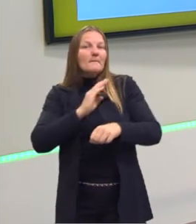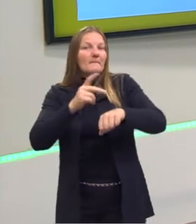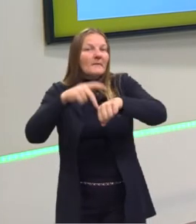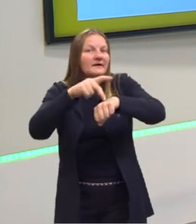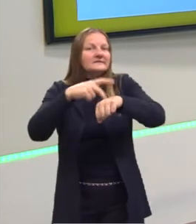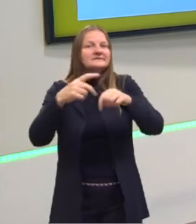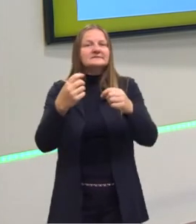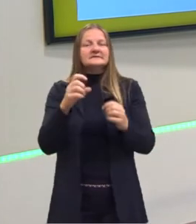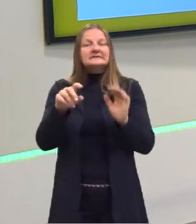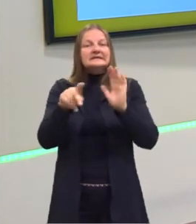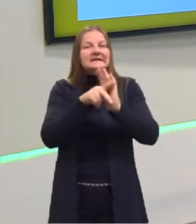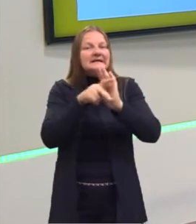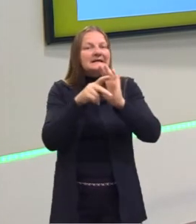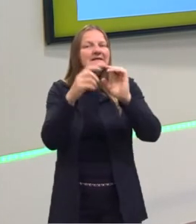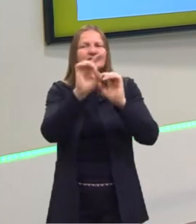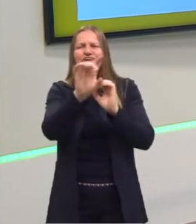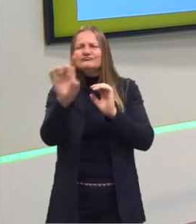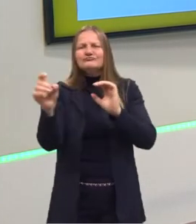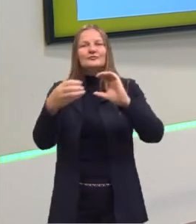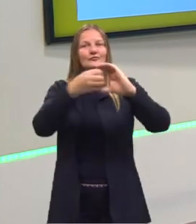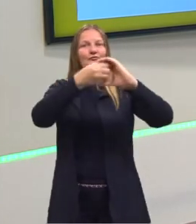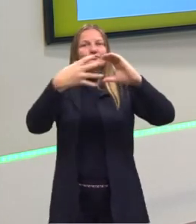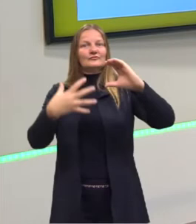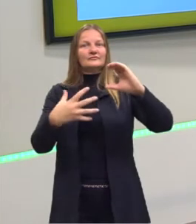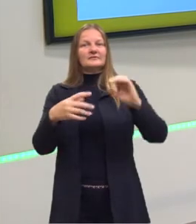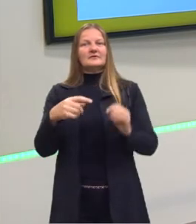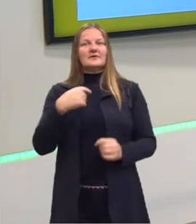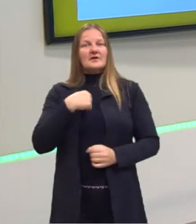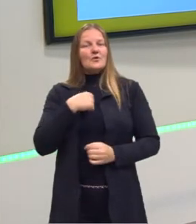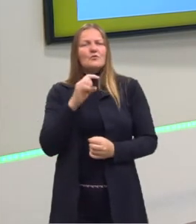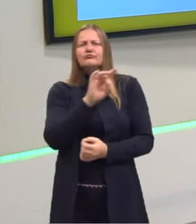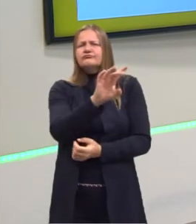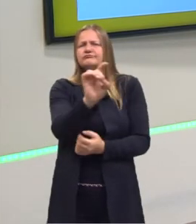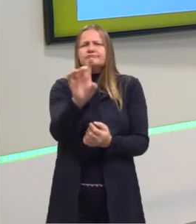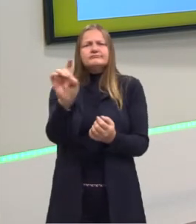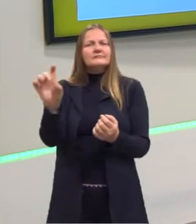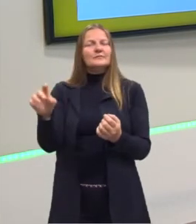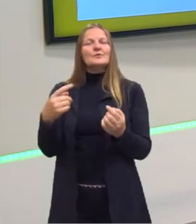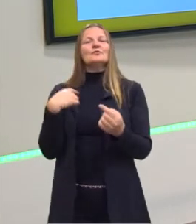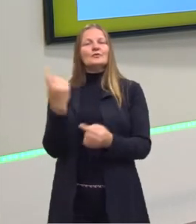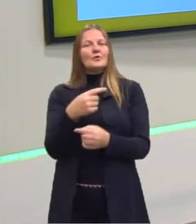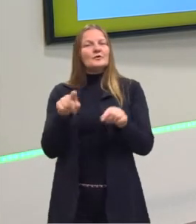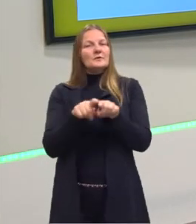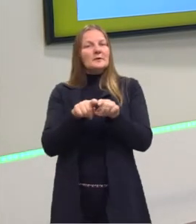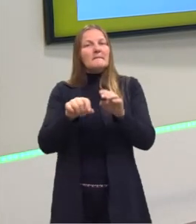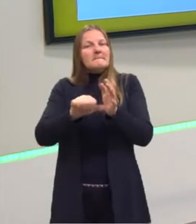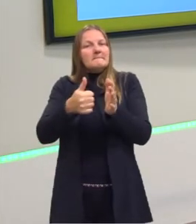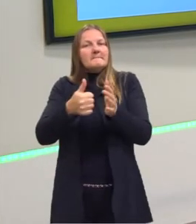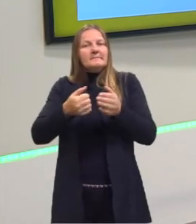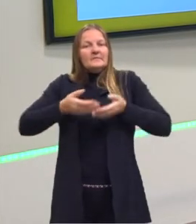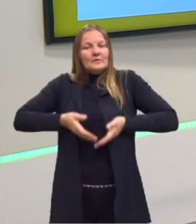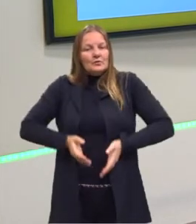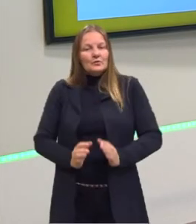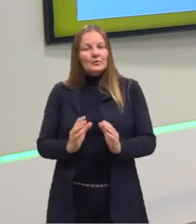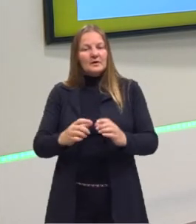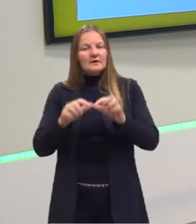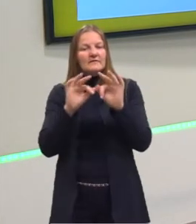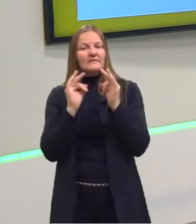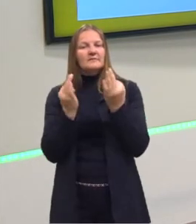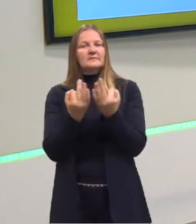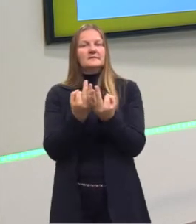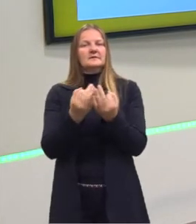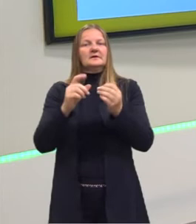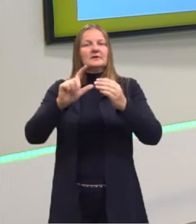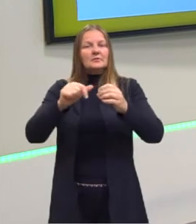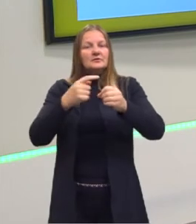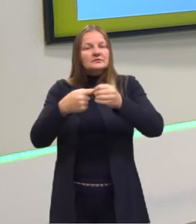Todos nós aqui, cada um de vocês que está assistindo, eu, cada um de nós somos isso. Nós primeiro somos aquilo que a nossa família é